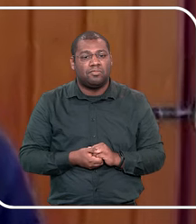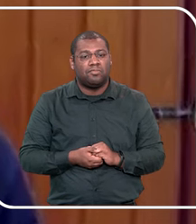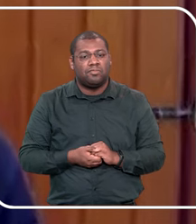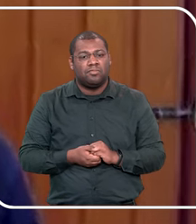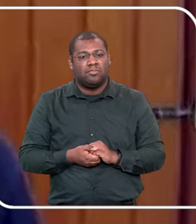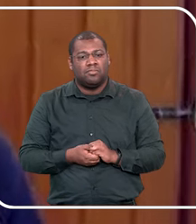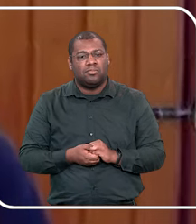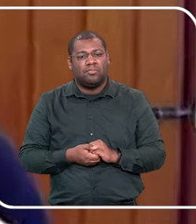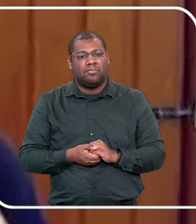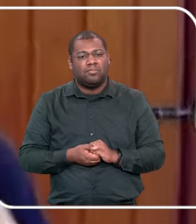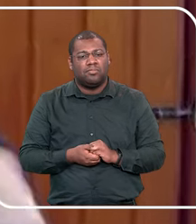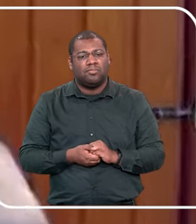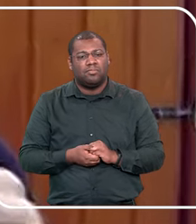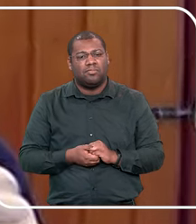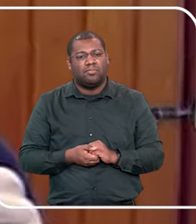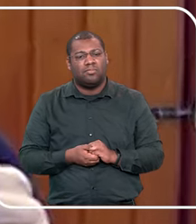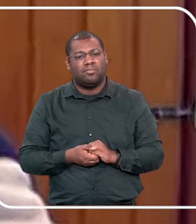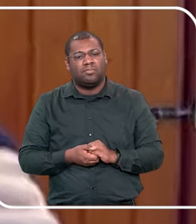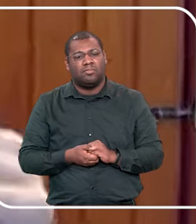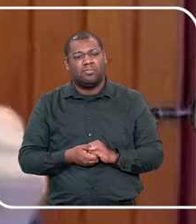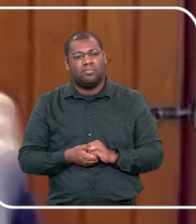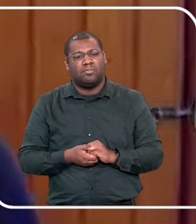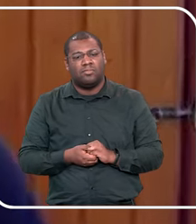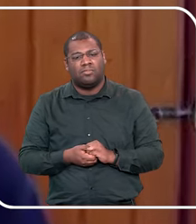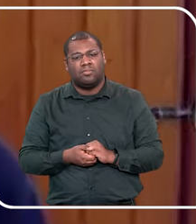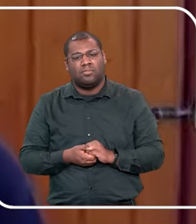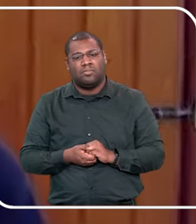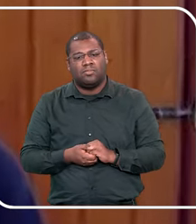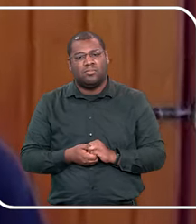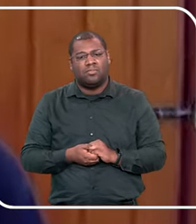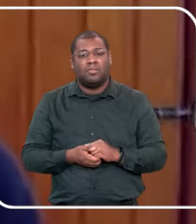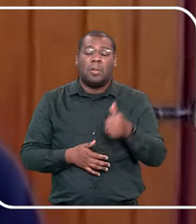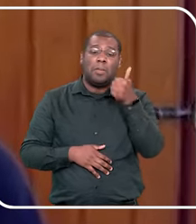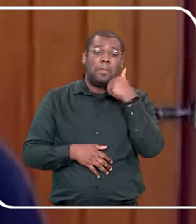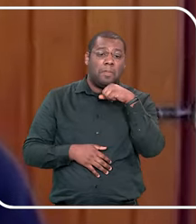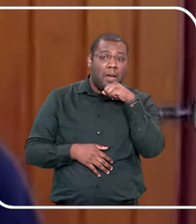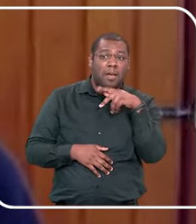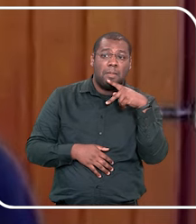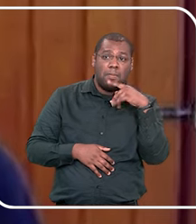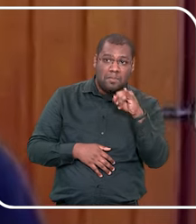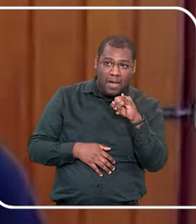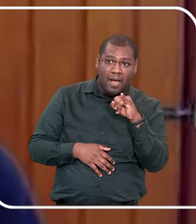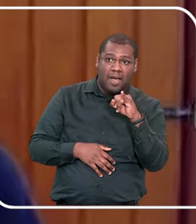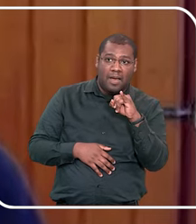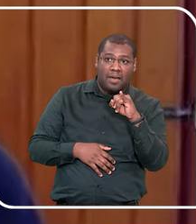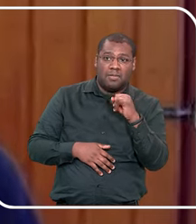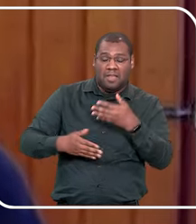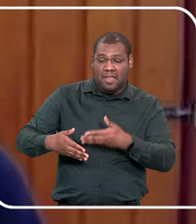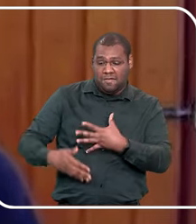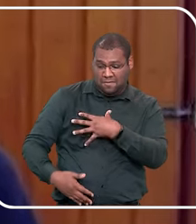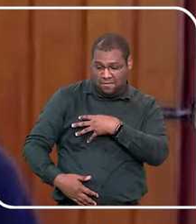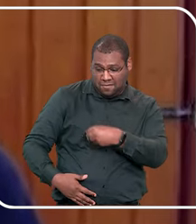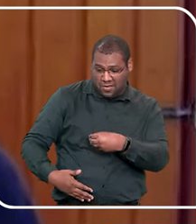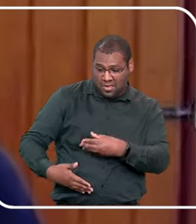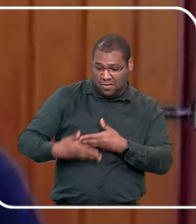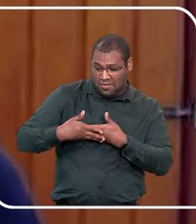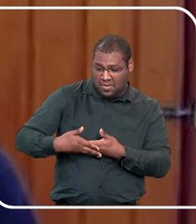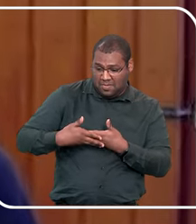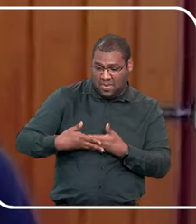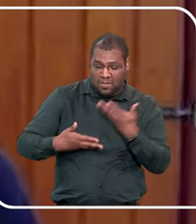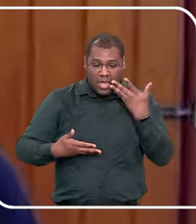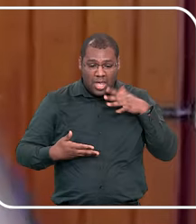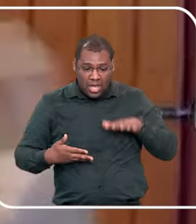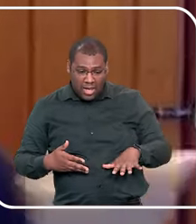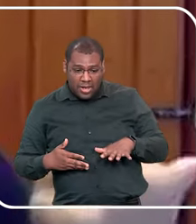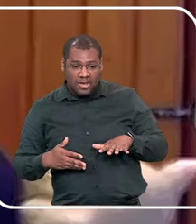também, mesmo, que a tia Keila pode tocar, mamãe pode tocar, papai pode tocar para lavar, para passar uma pomada,